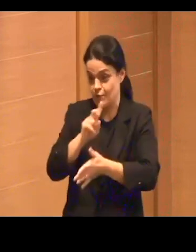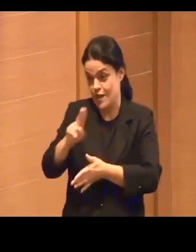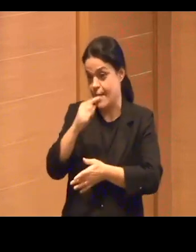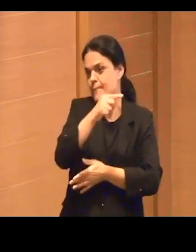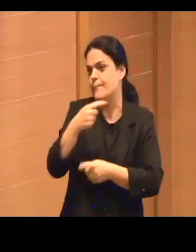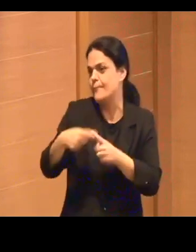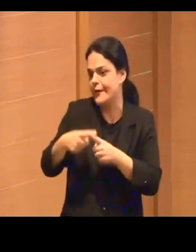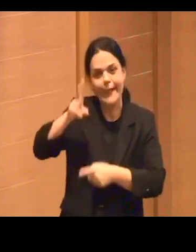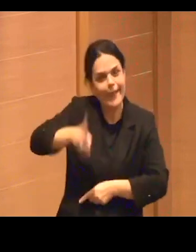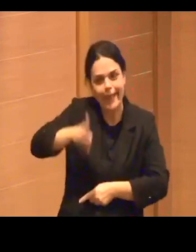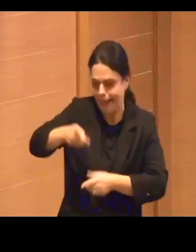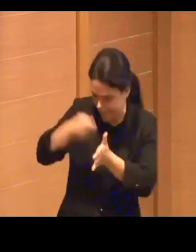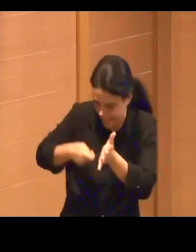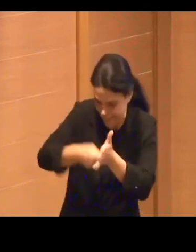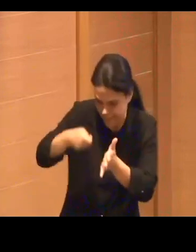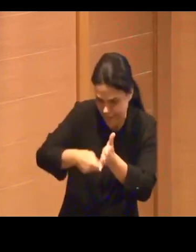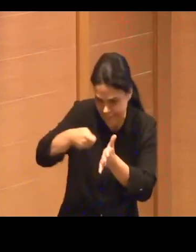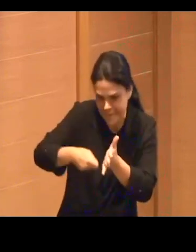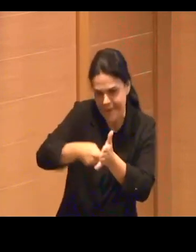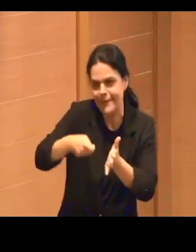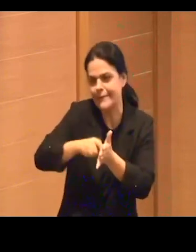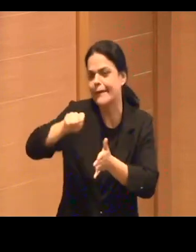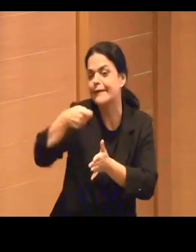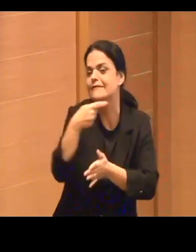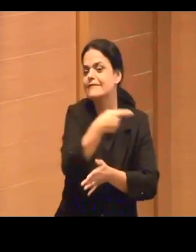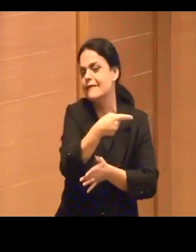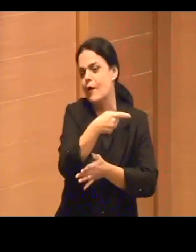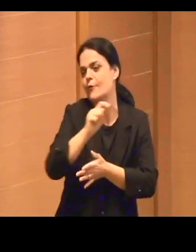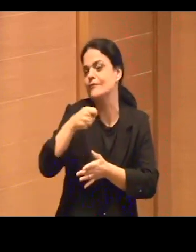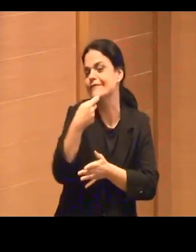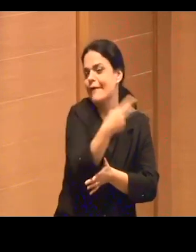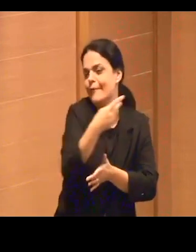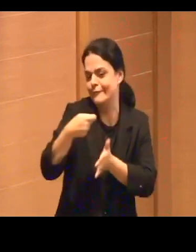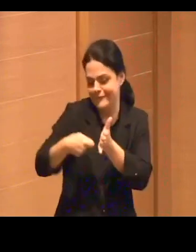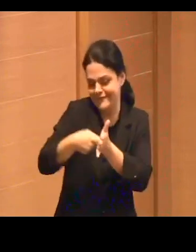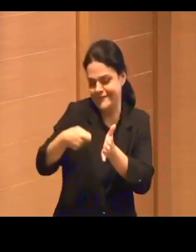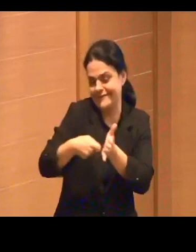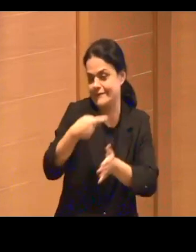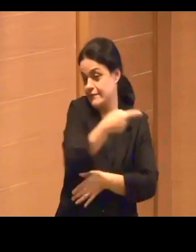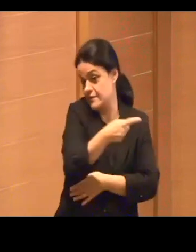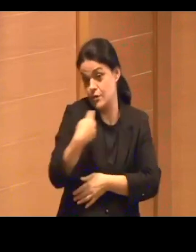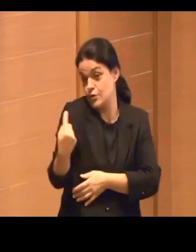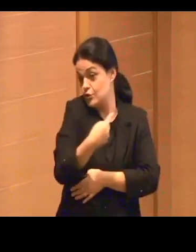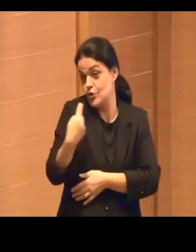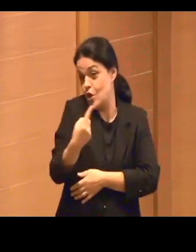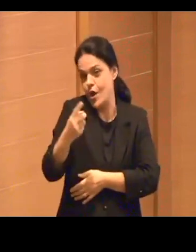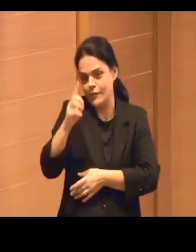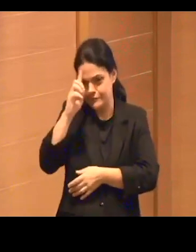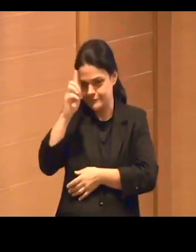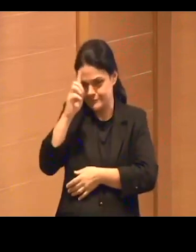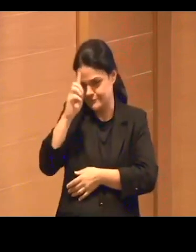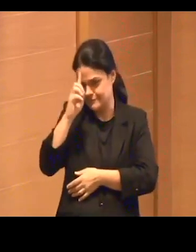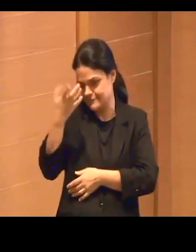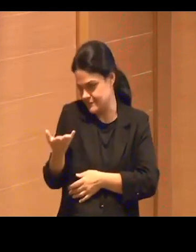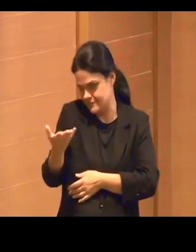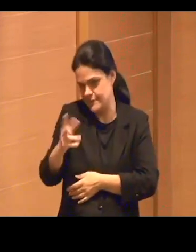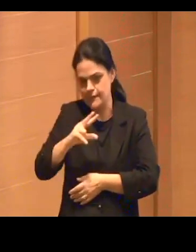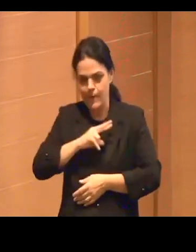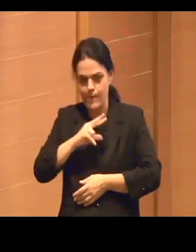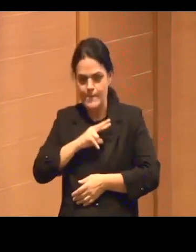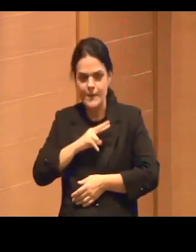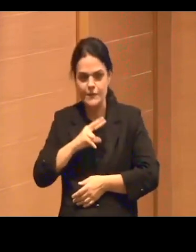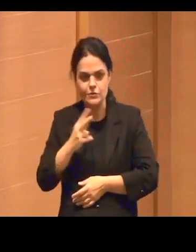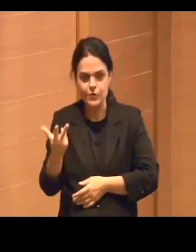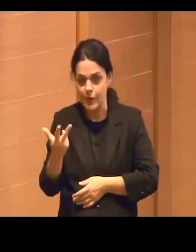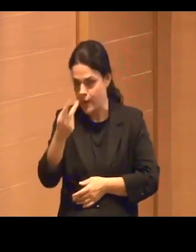quando eu precisar... Porque esse é o nosso... Porque esse é o nosso cotidiano, e, particularmente, para quem